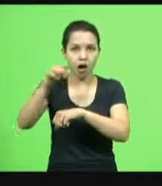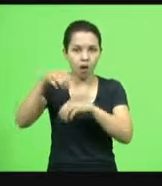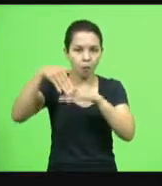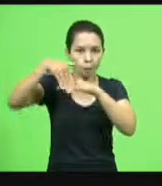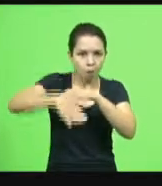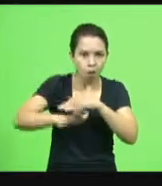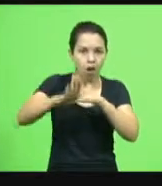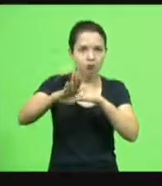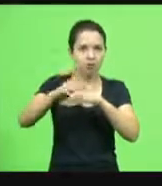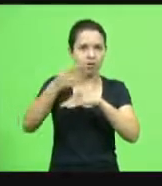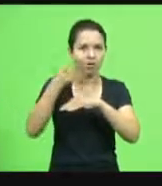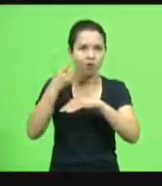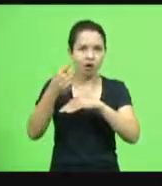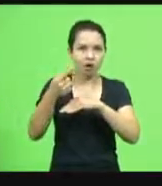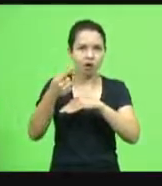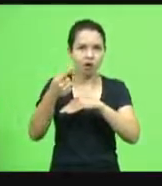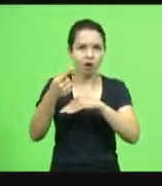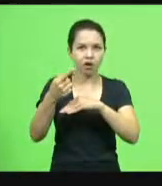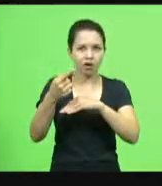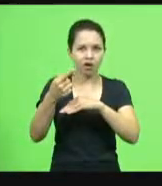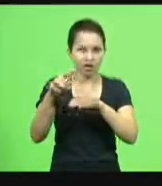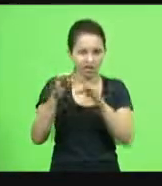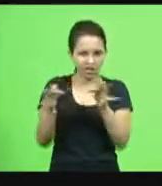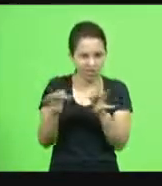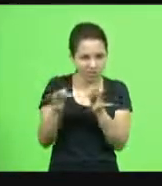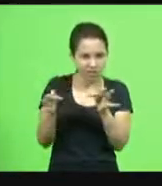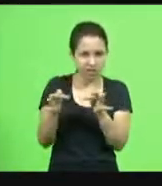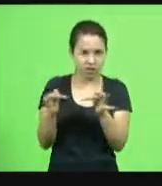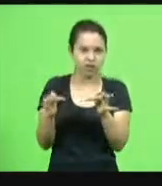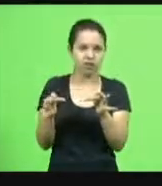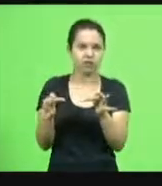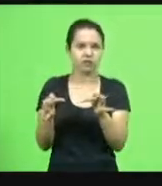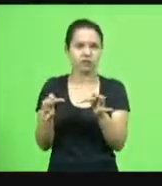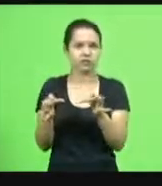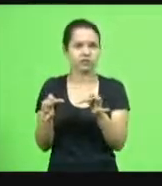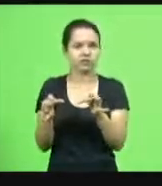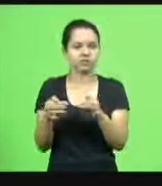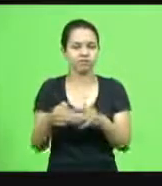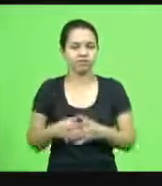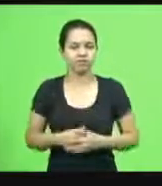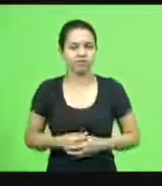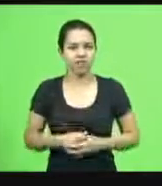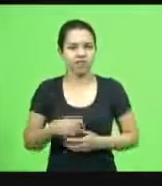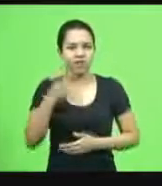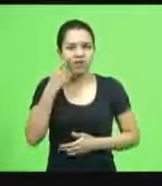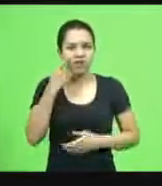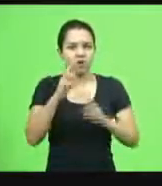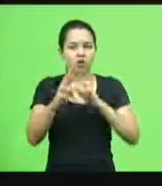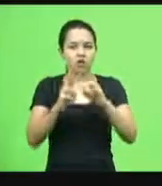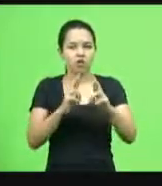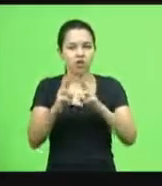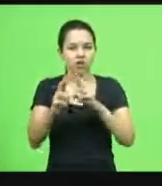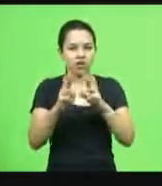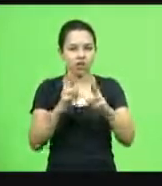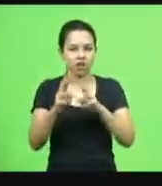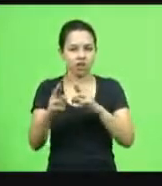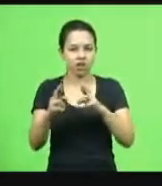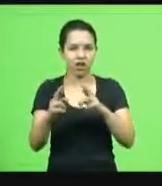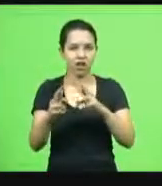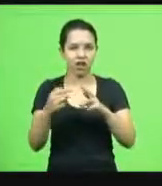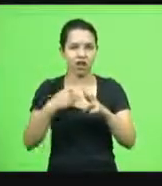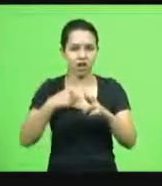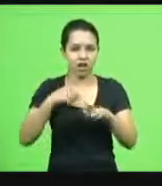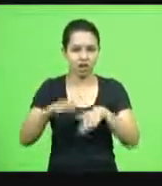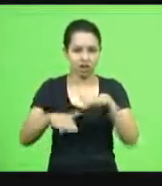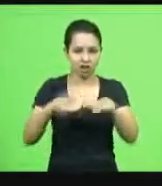rodovia buraquinho simples buraquinho pouquinho isso daí é o acesso olha como está a rodovia dá para ver pelos meus passos